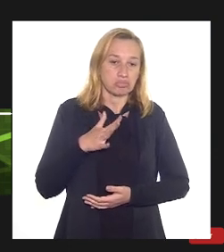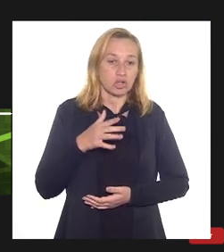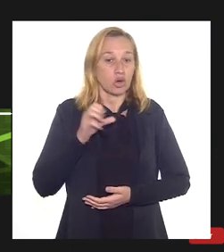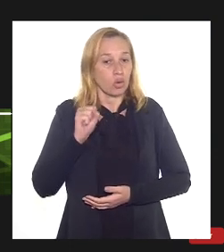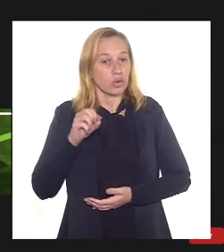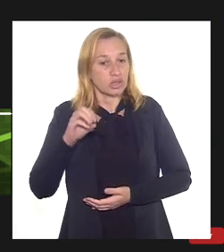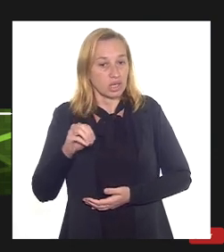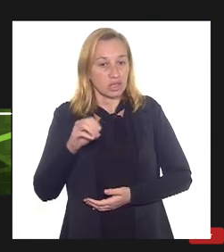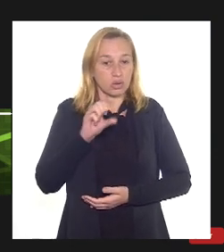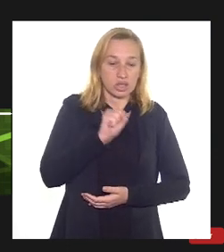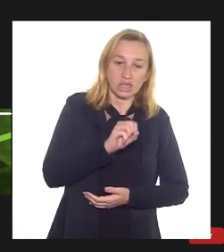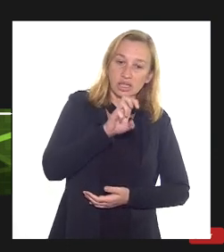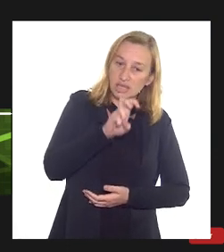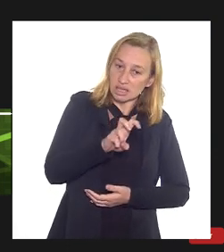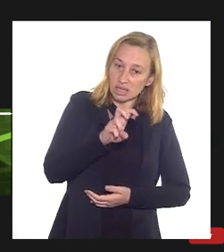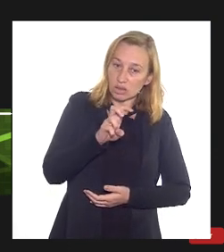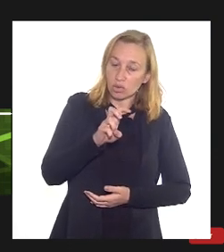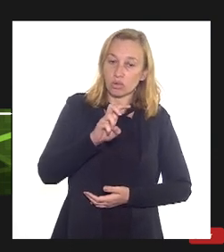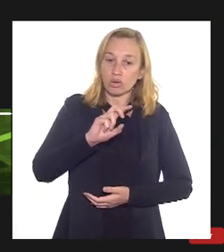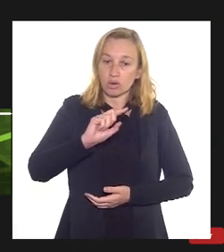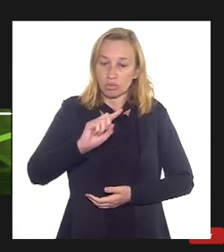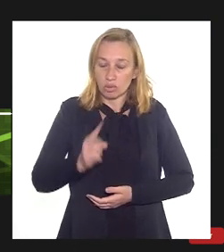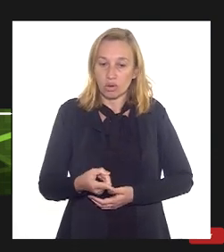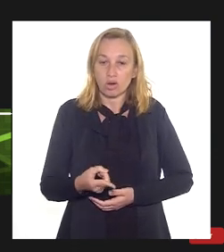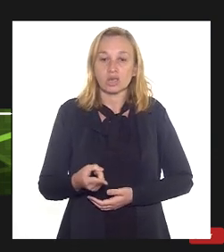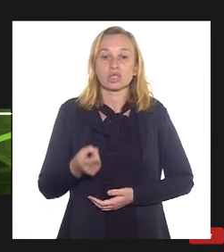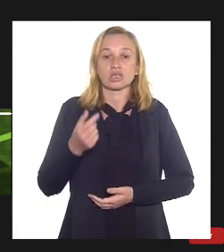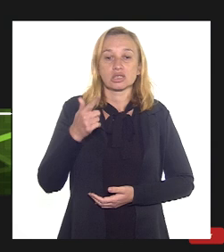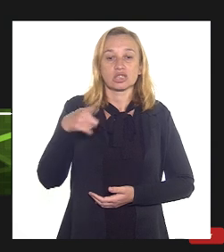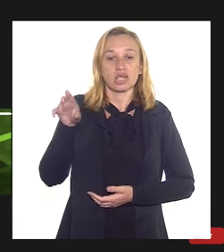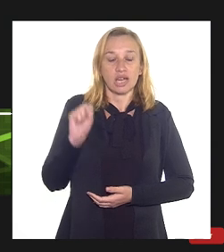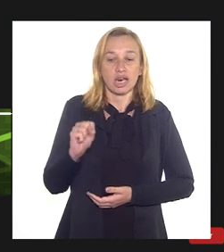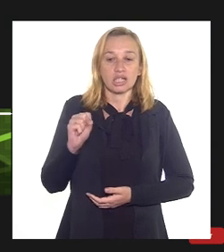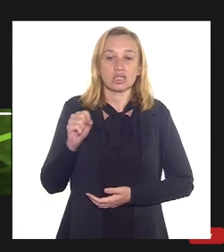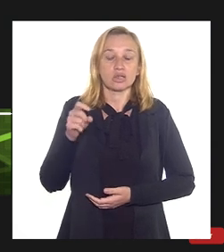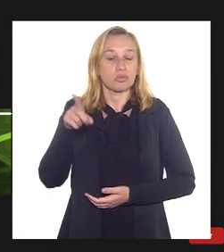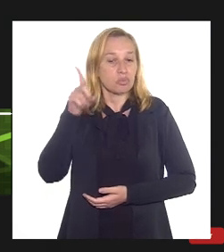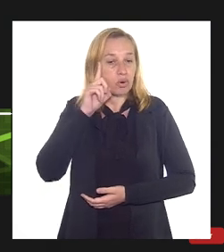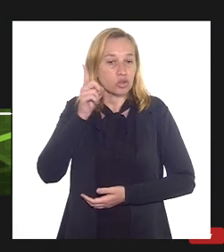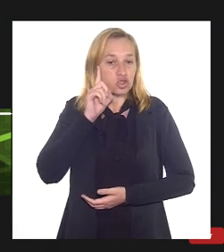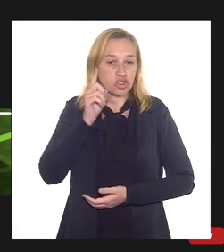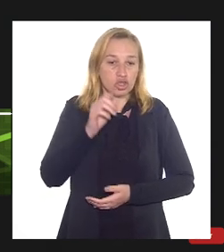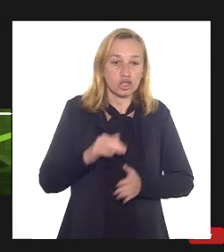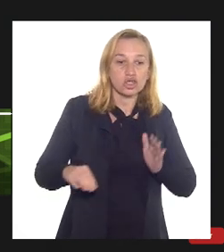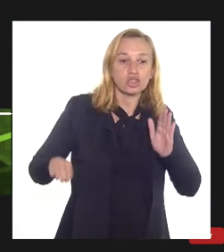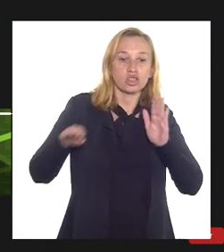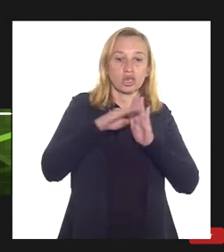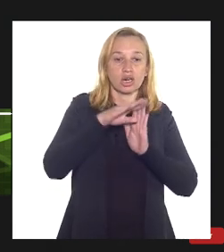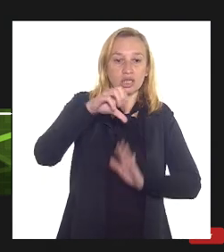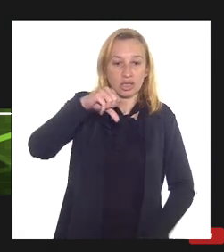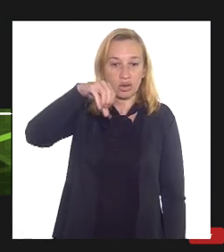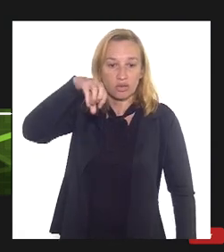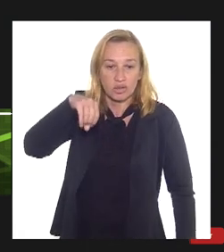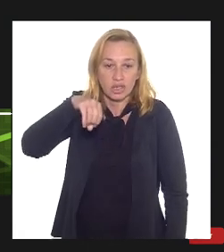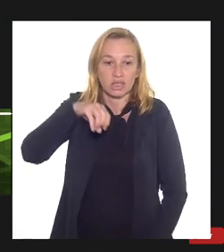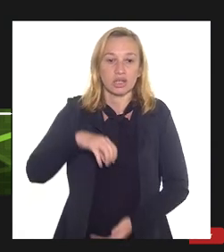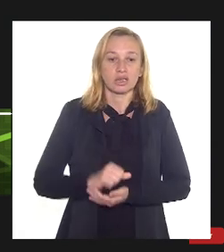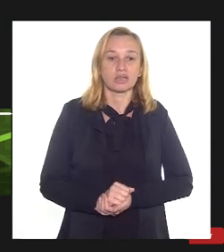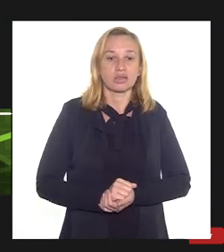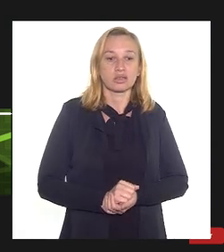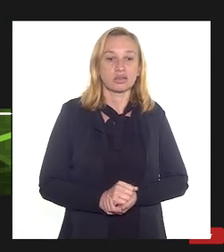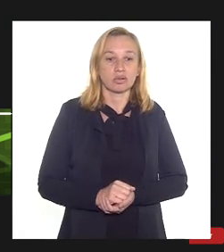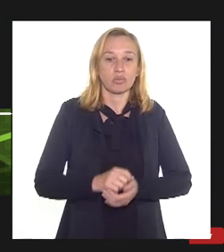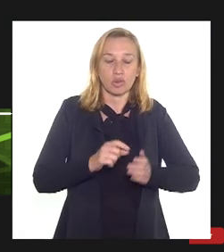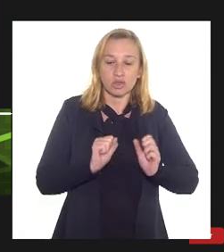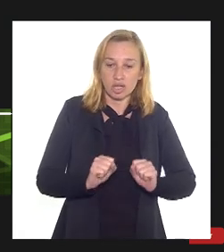80 e 85 milhões de metros cubos por dia alguns dias chegando acima de 90 e para poder compor e atender